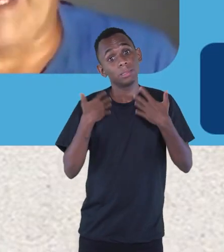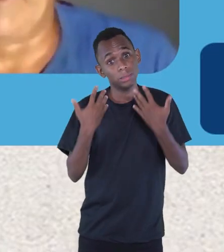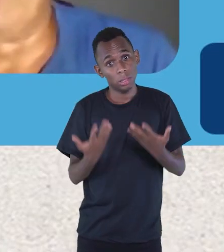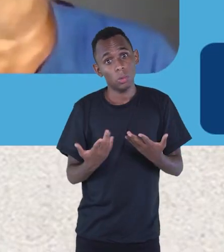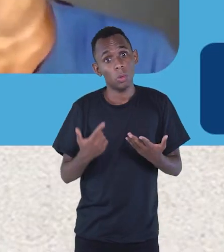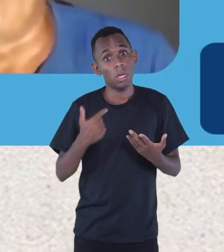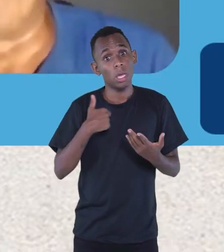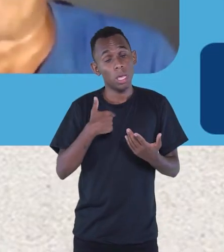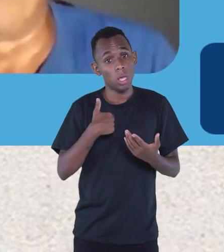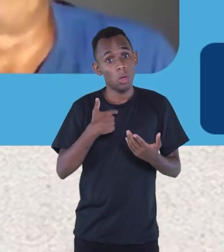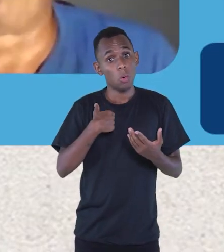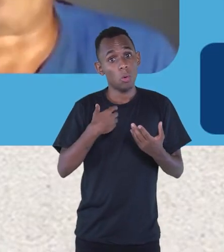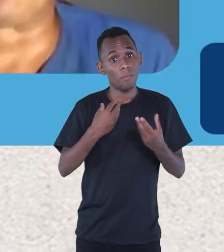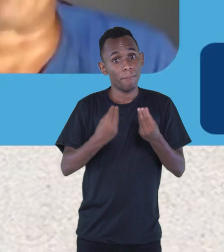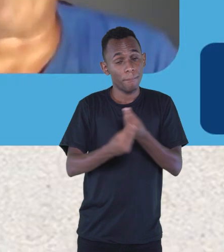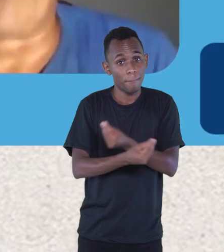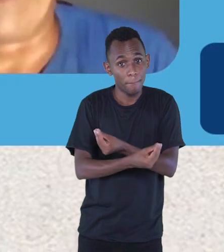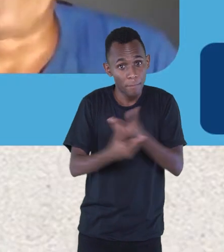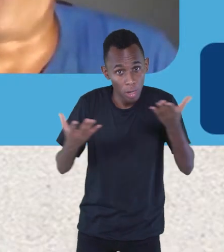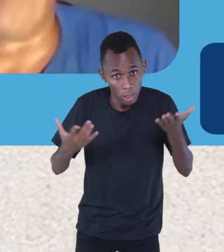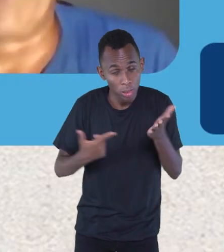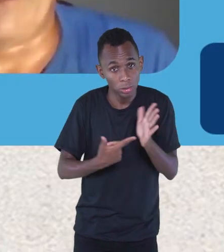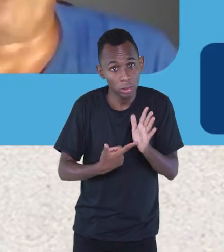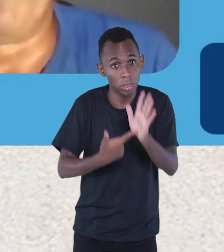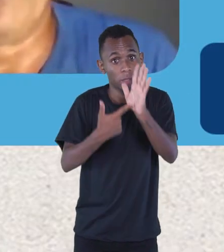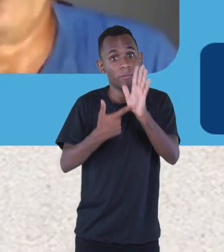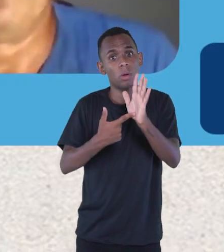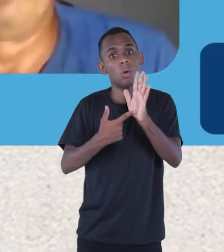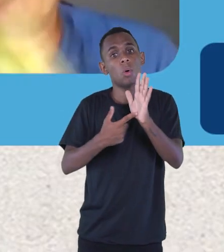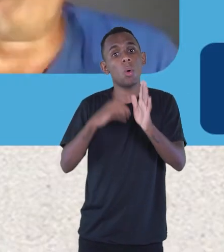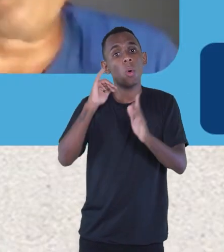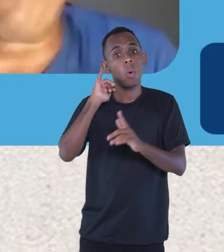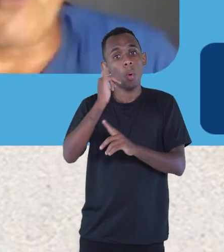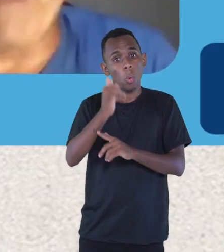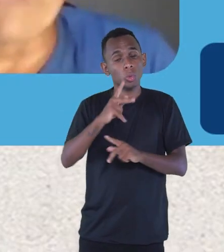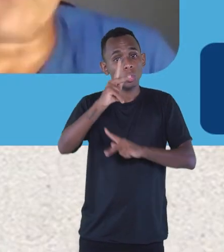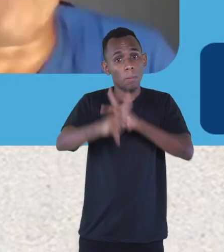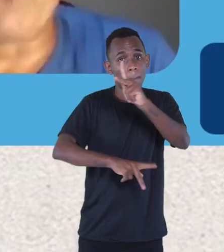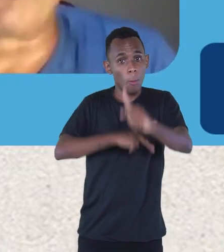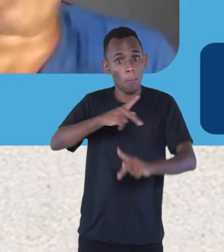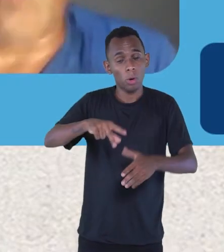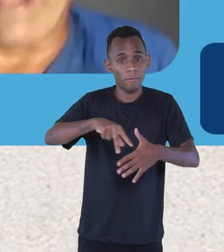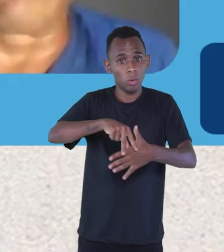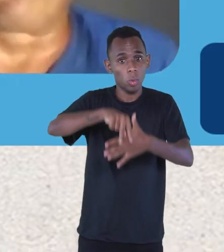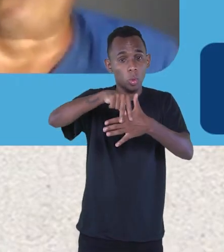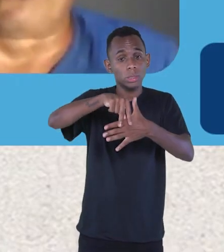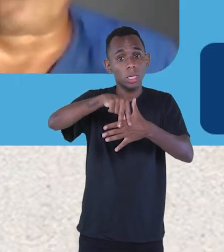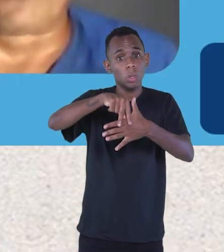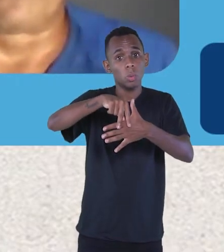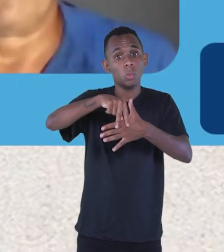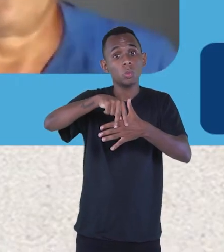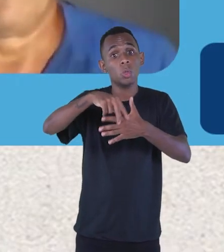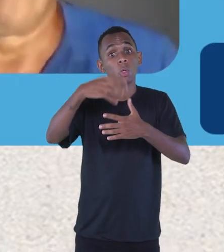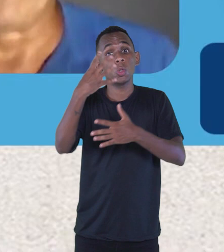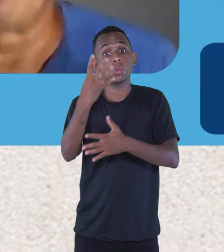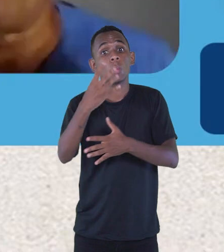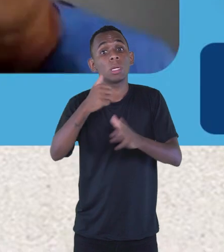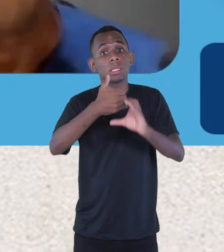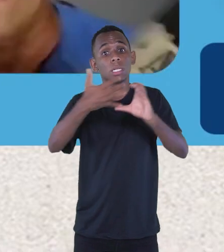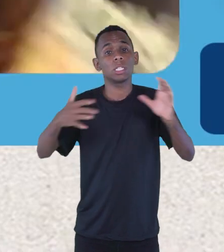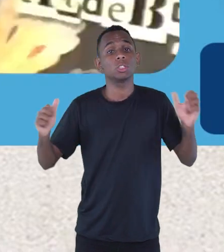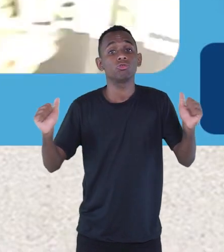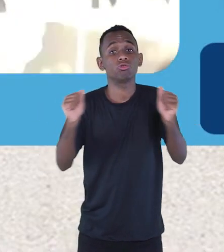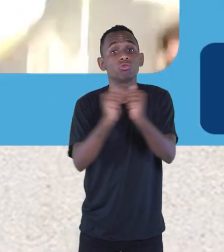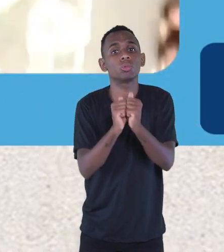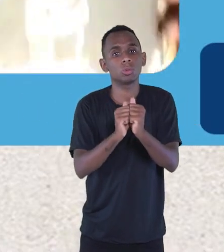vá soltar o livro Contos Populares em Cordel num outro formato também, os quatro juntos, mas